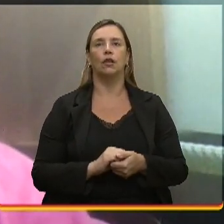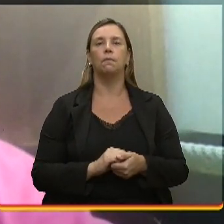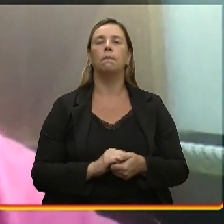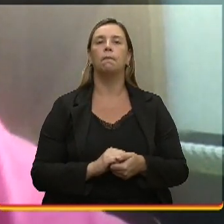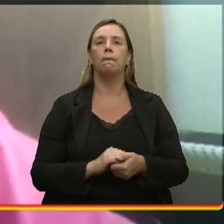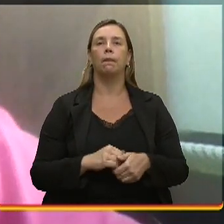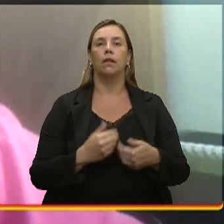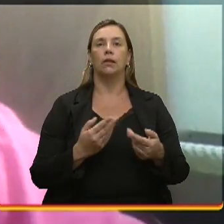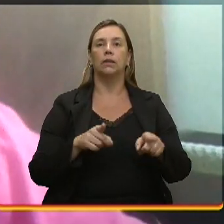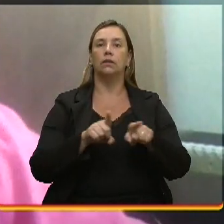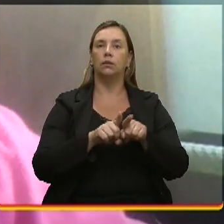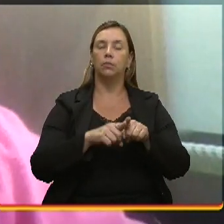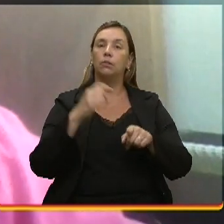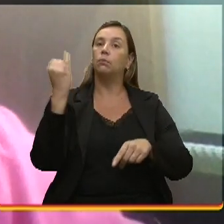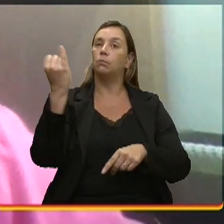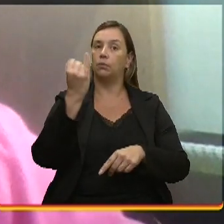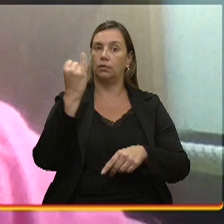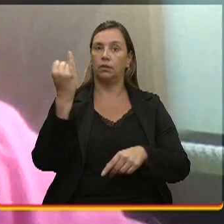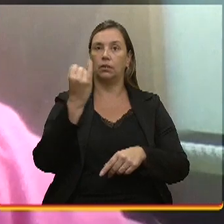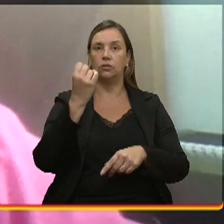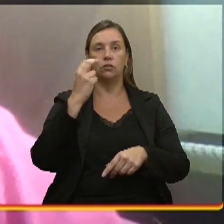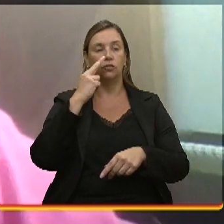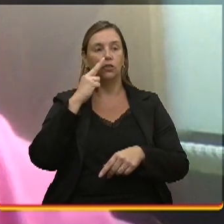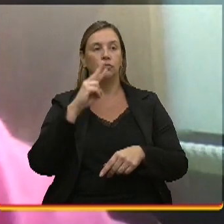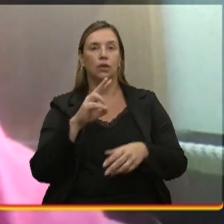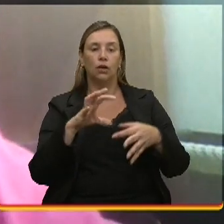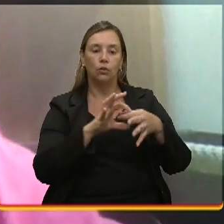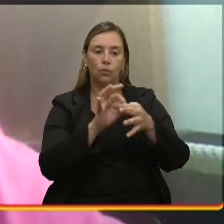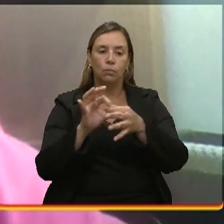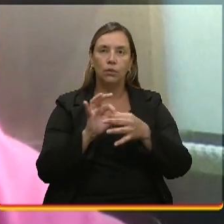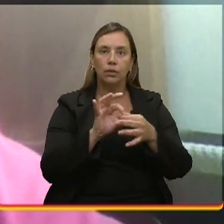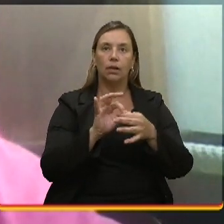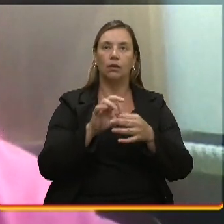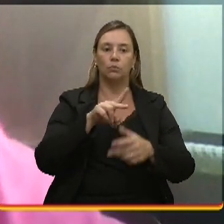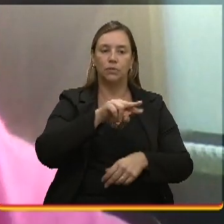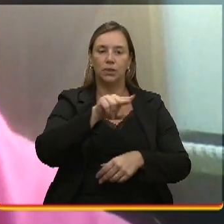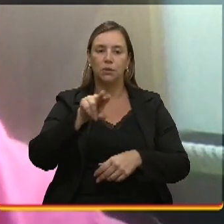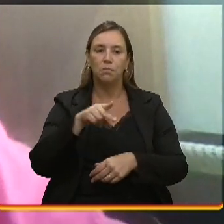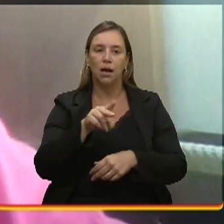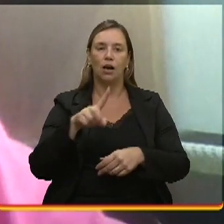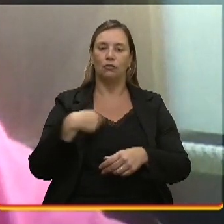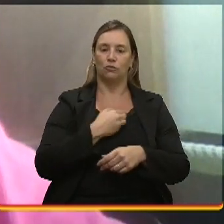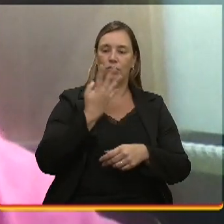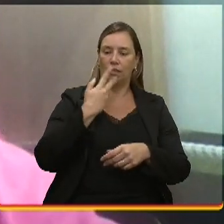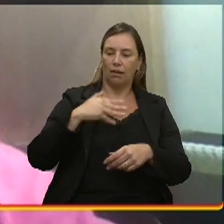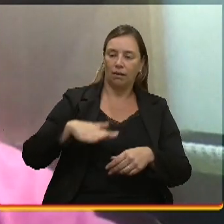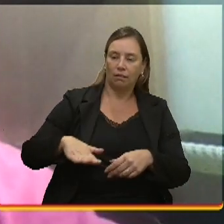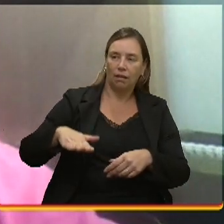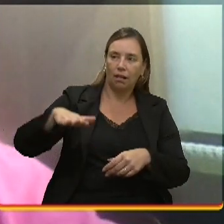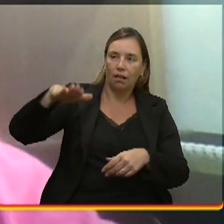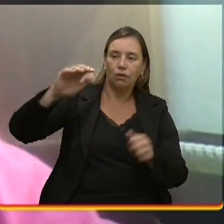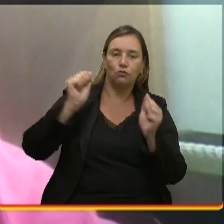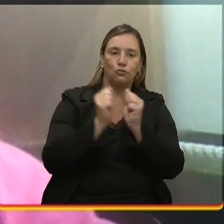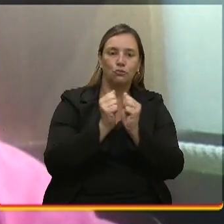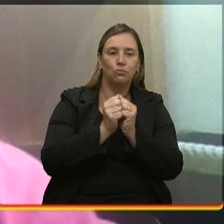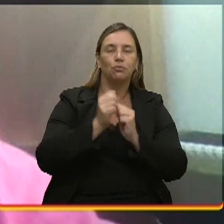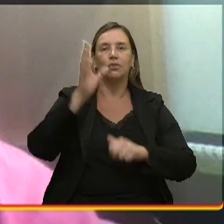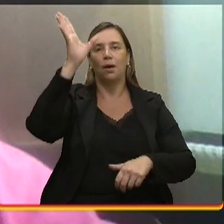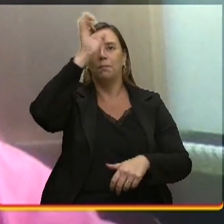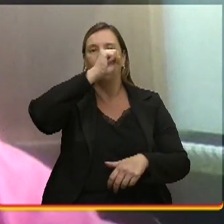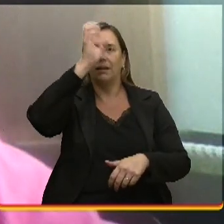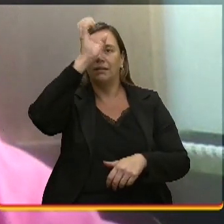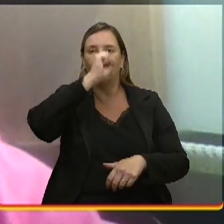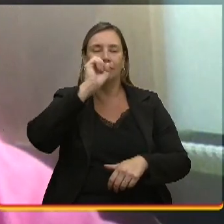E era muito importante a gente ver aquela comunhão entre os irmãos, todo mundo crescendo juntos e aprendendo que,